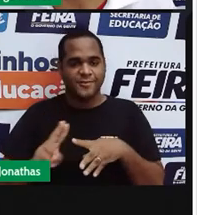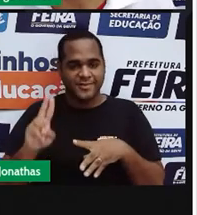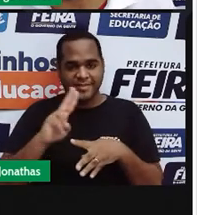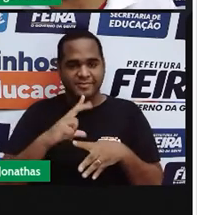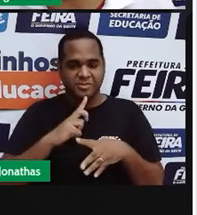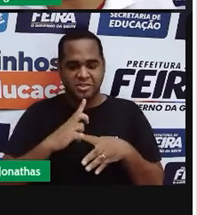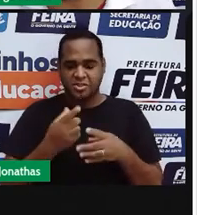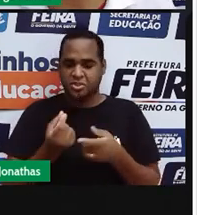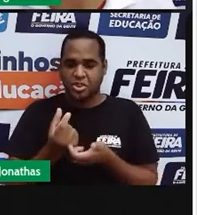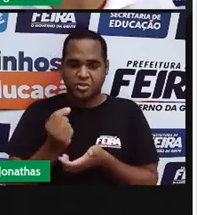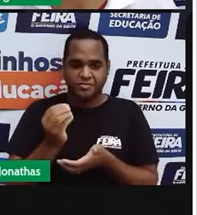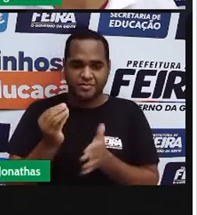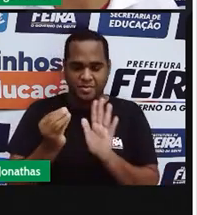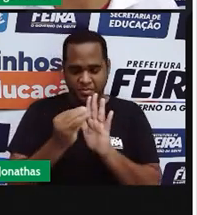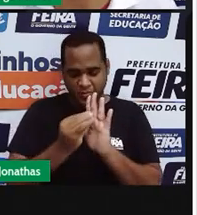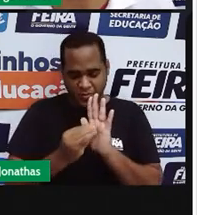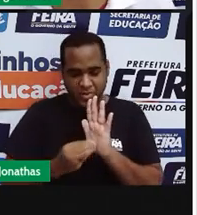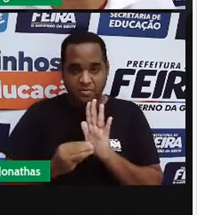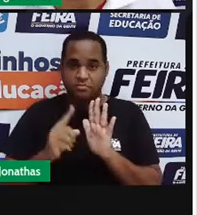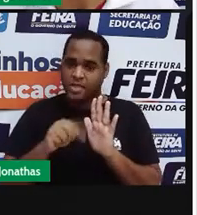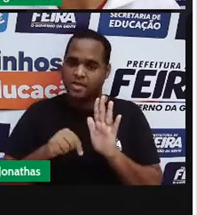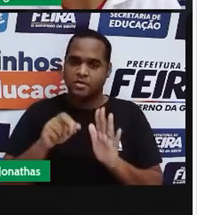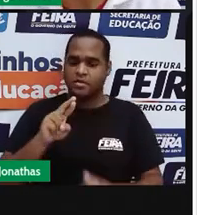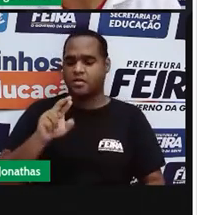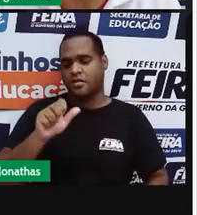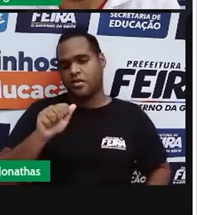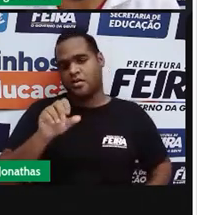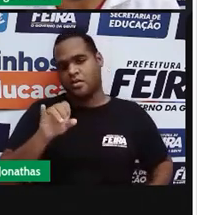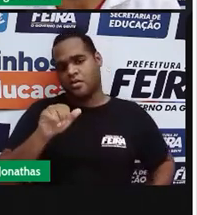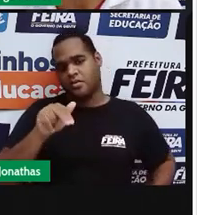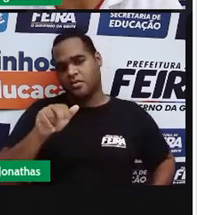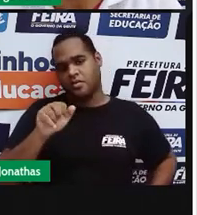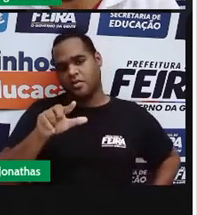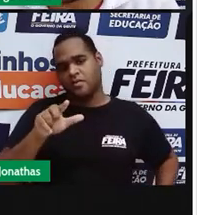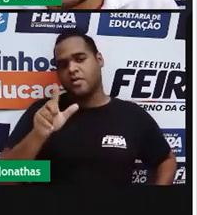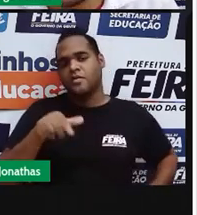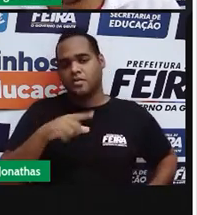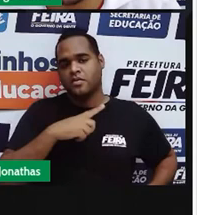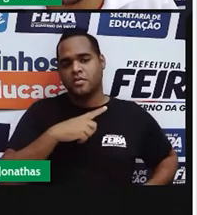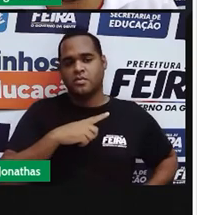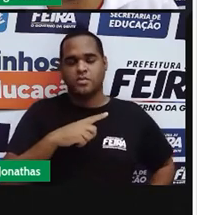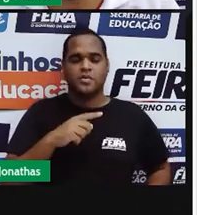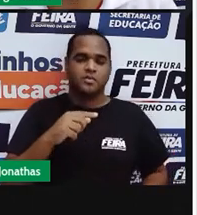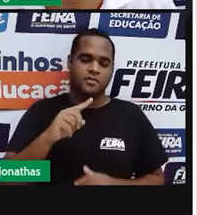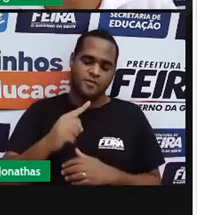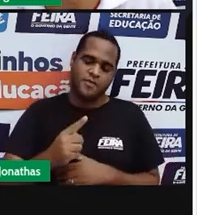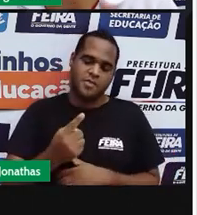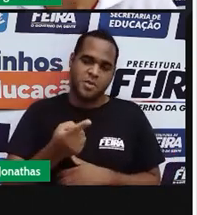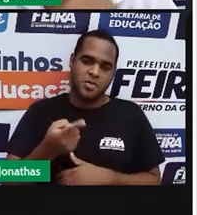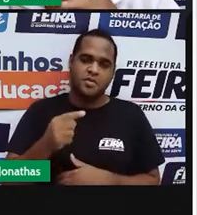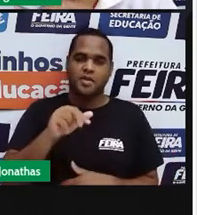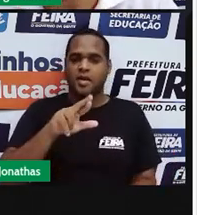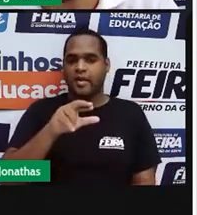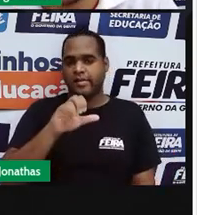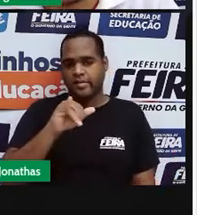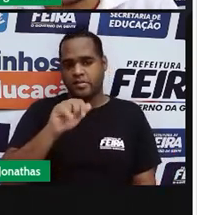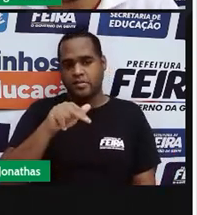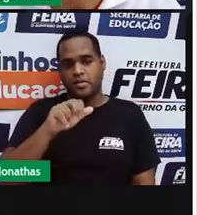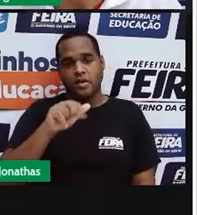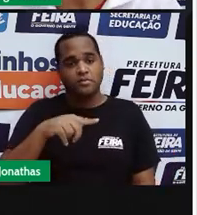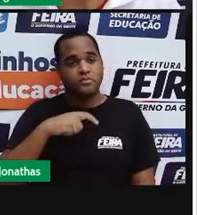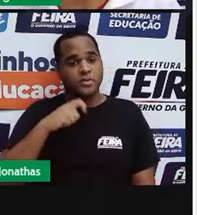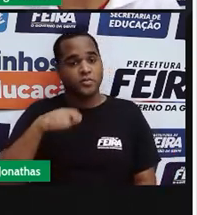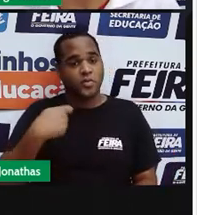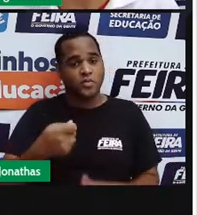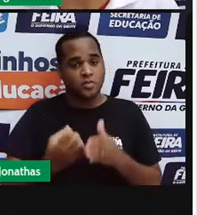colocar preço nas coisas são números racionais porque tem vírgula e esses números nascem a partir de frações.